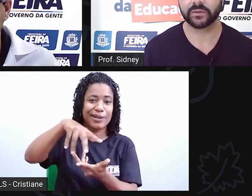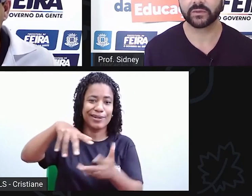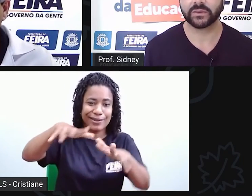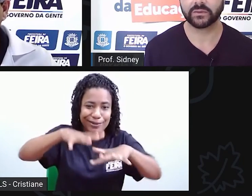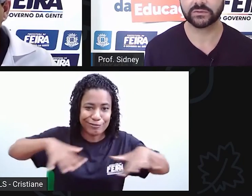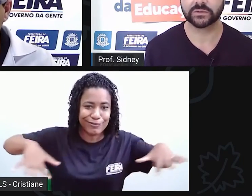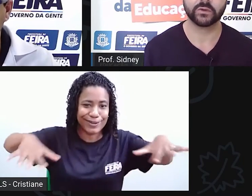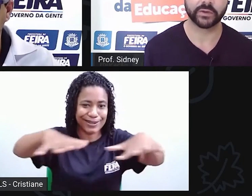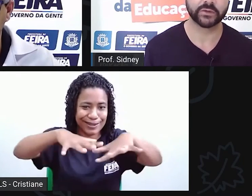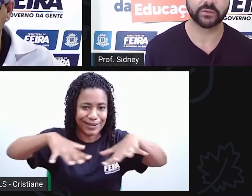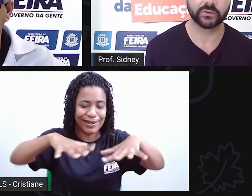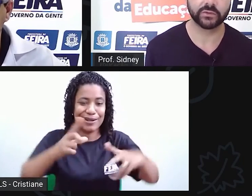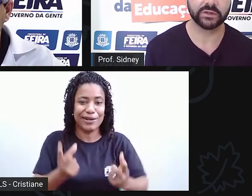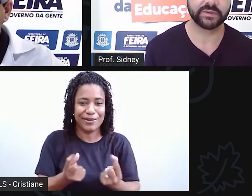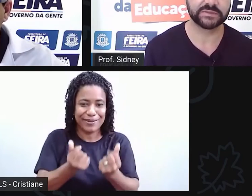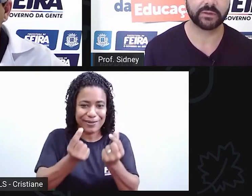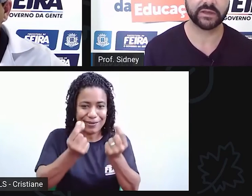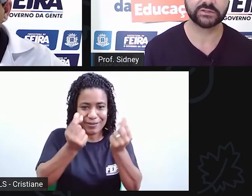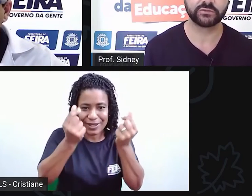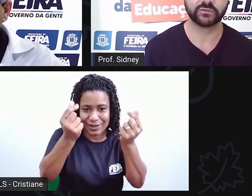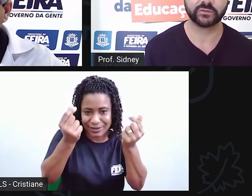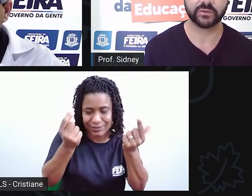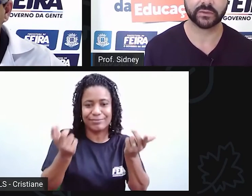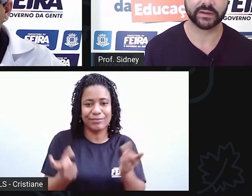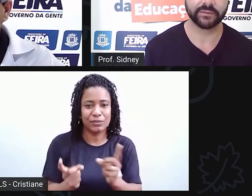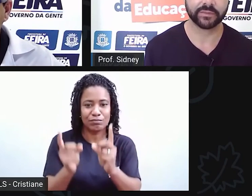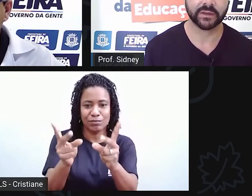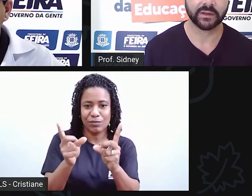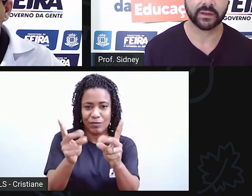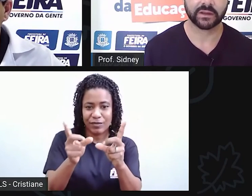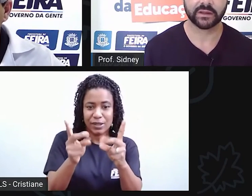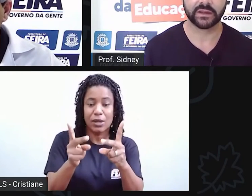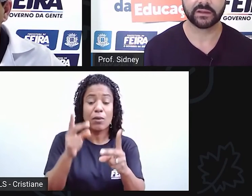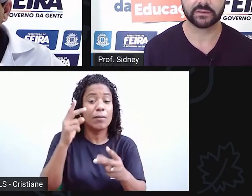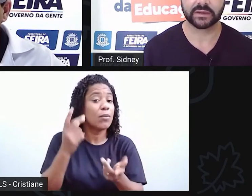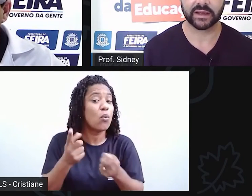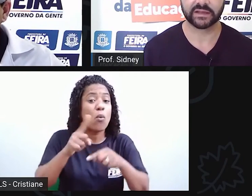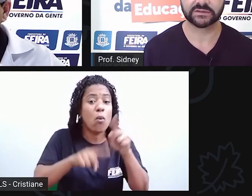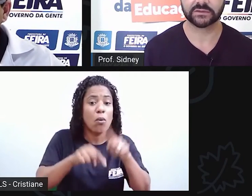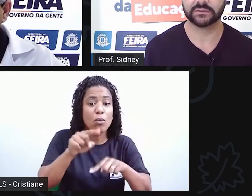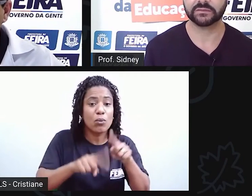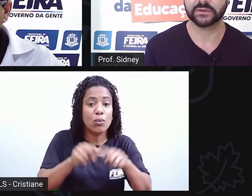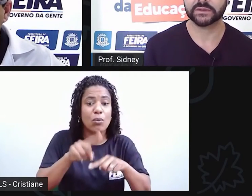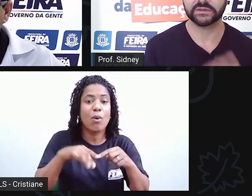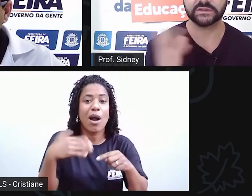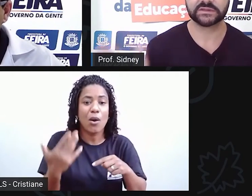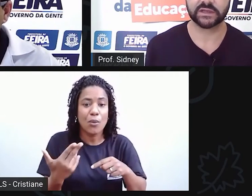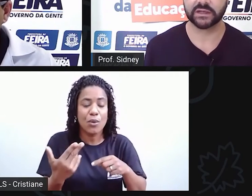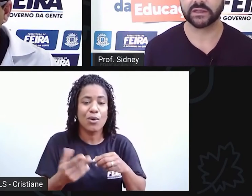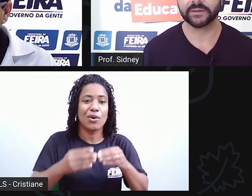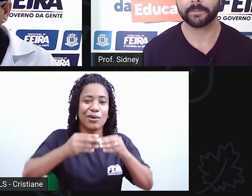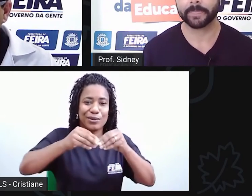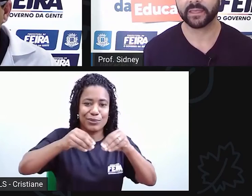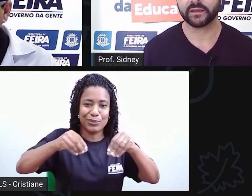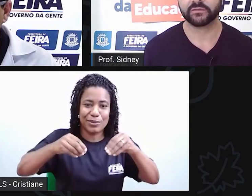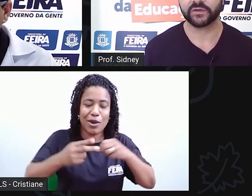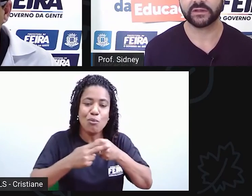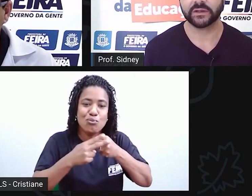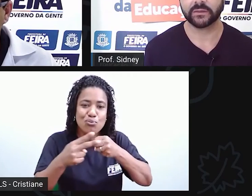o produto e principalmente o fumo. E, no caso, diz que ele